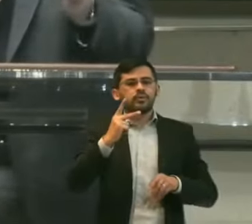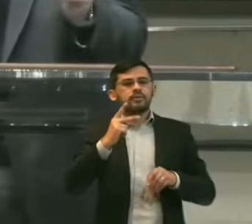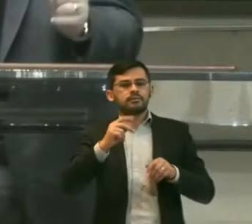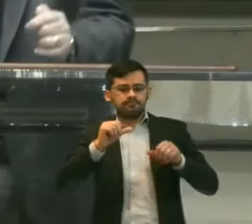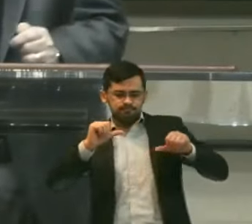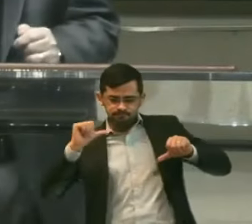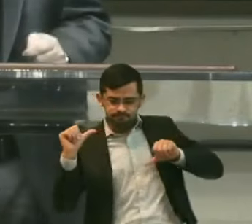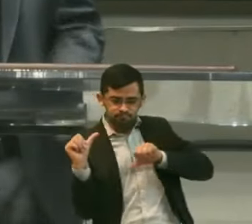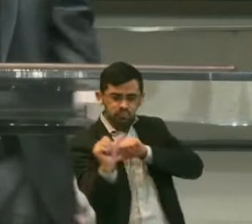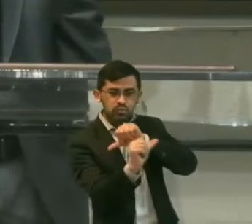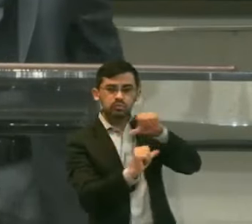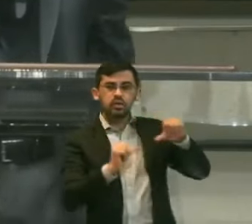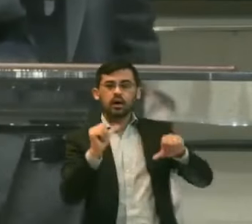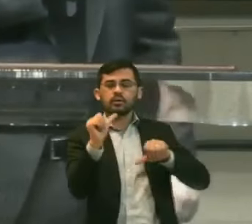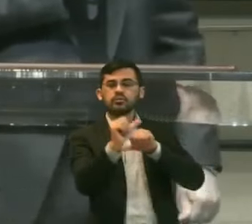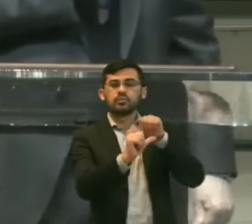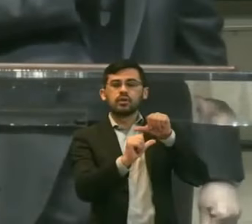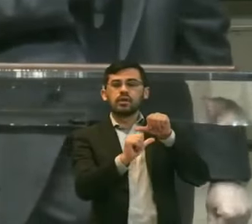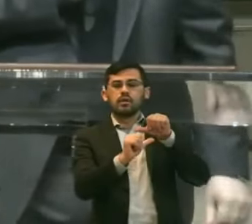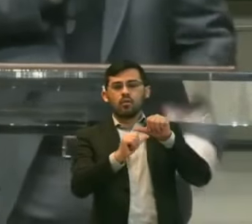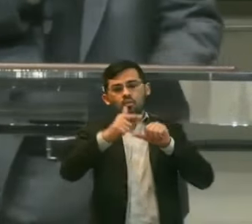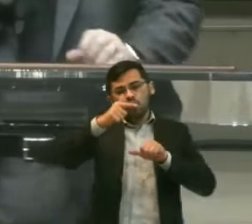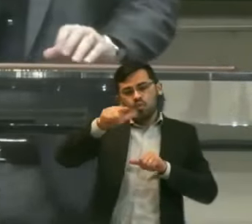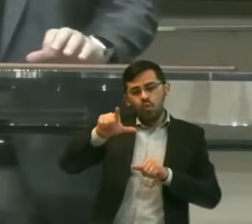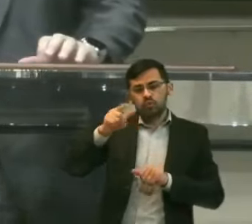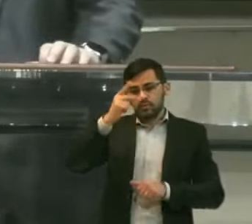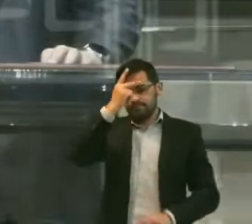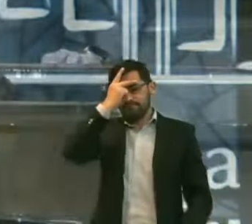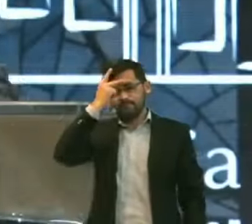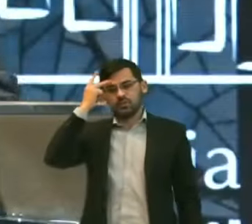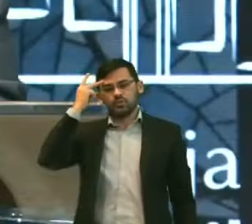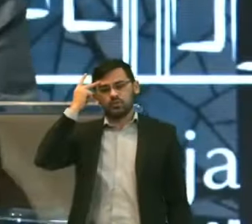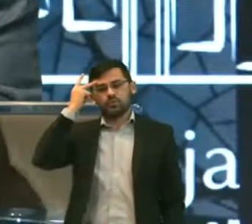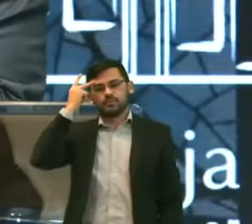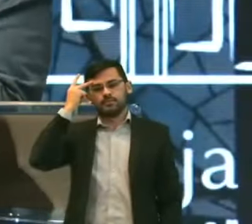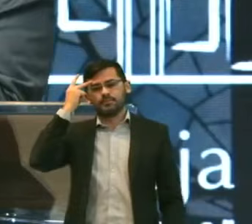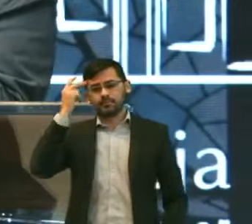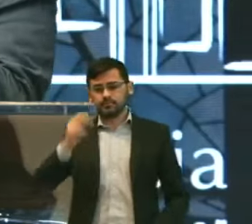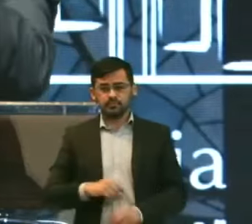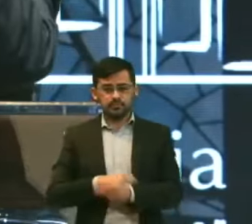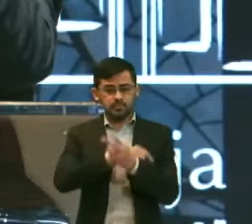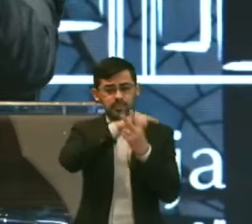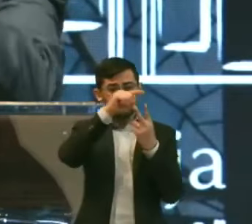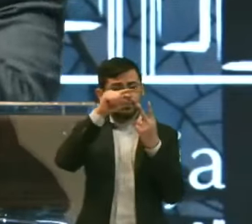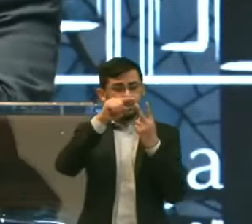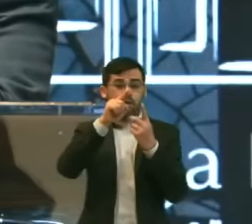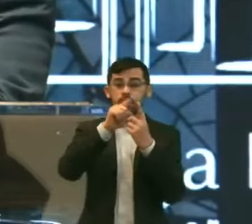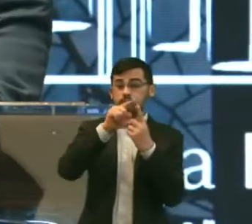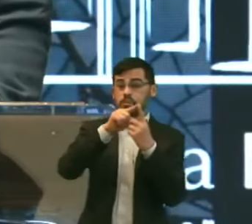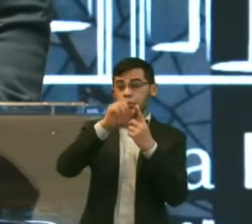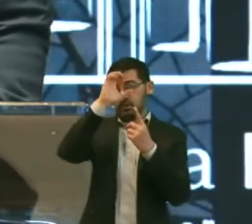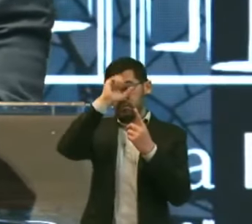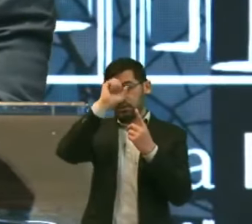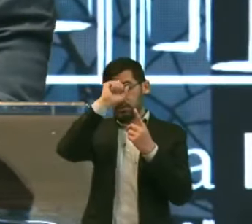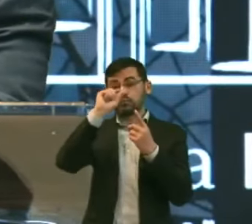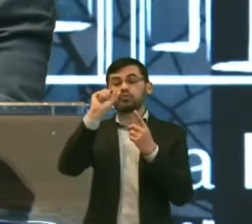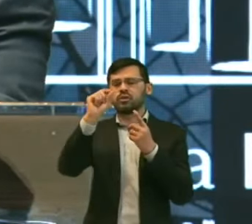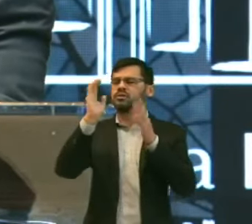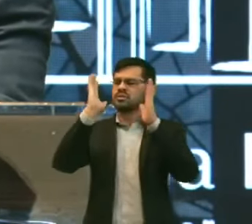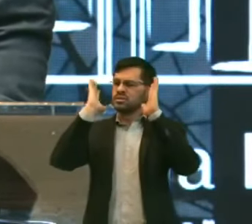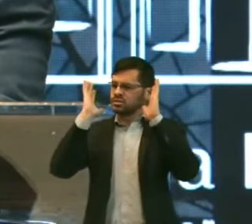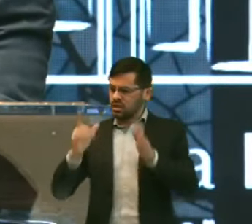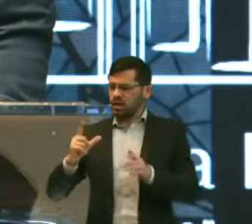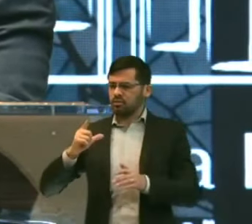mudado Em outro Homem A segunda Lição Se a primeira Lição É que nós Já